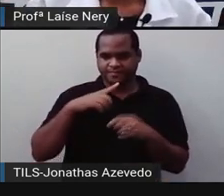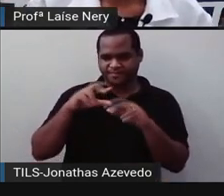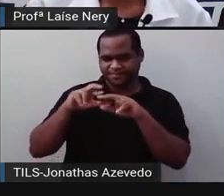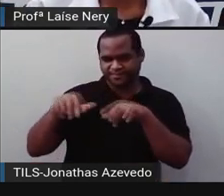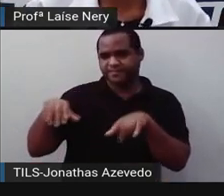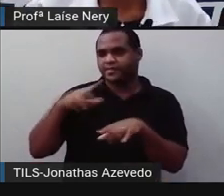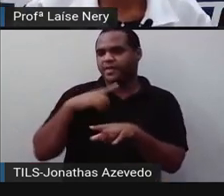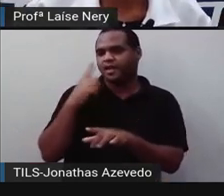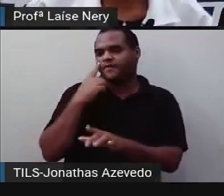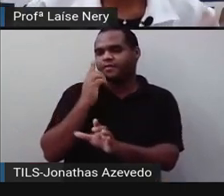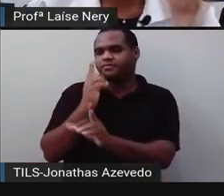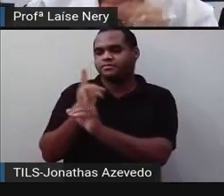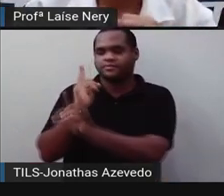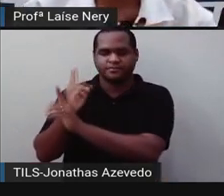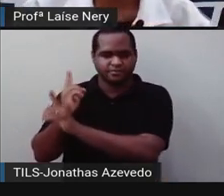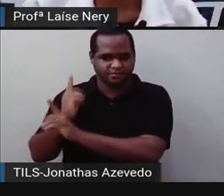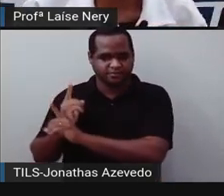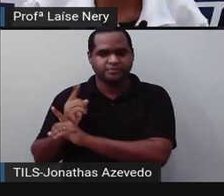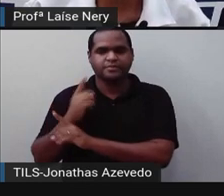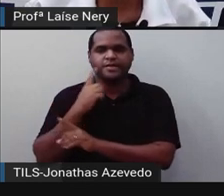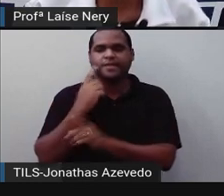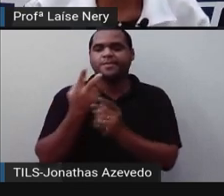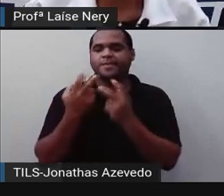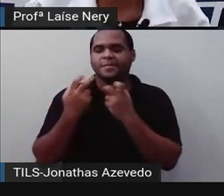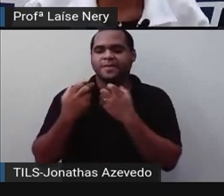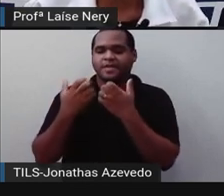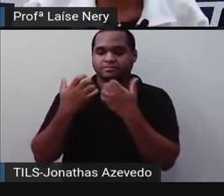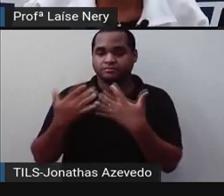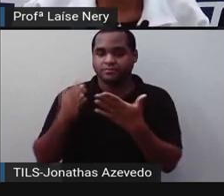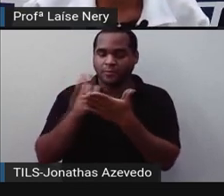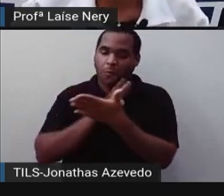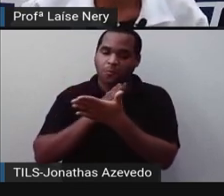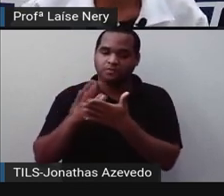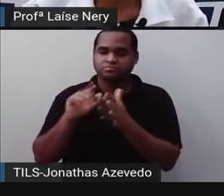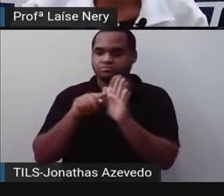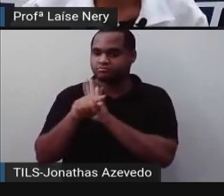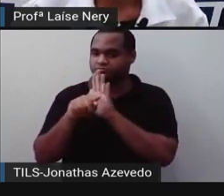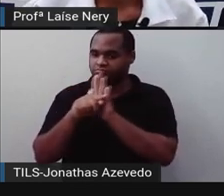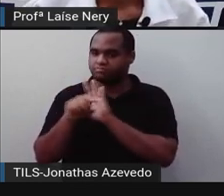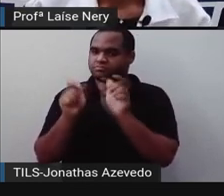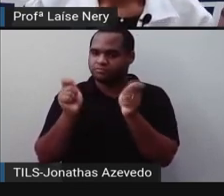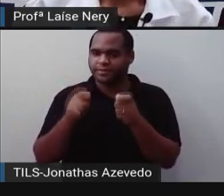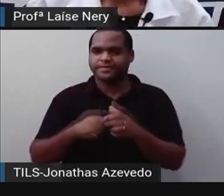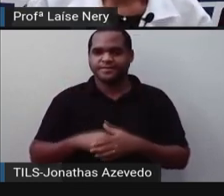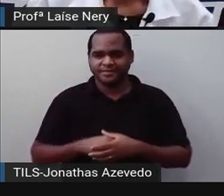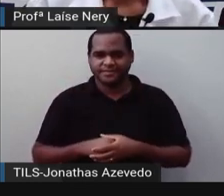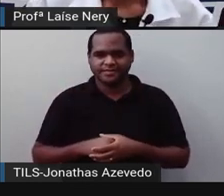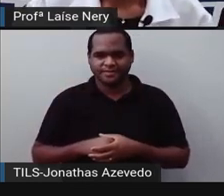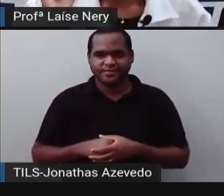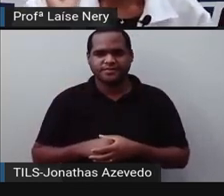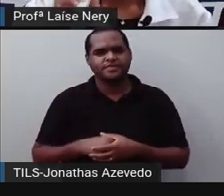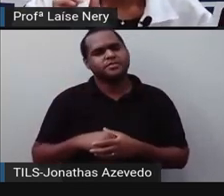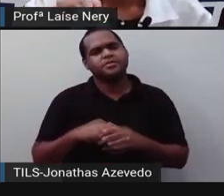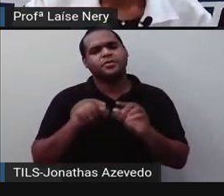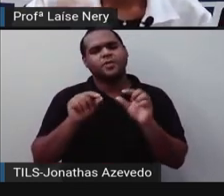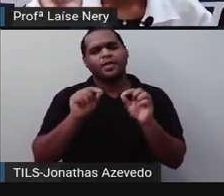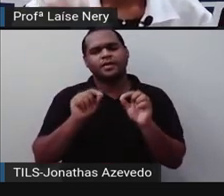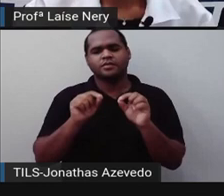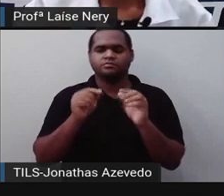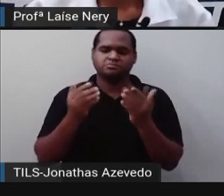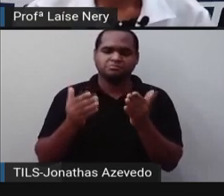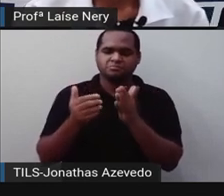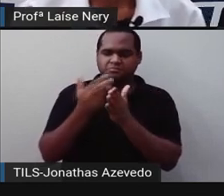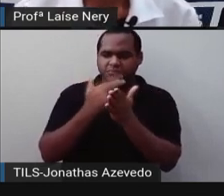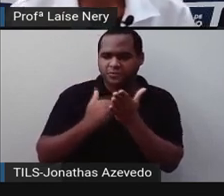Então, vamos observar e vamos responder algumas perguntas. Por quais figuras planas